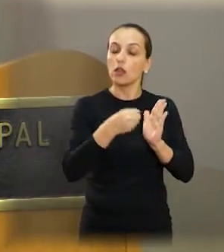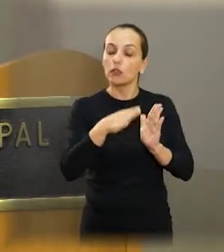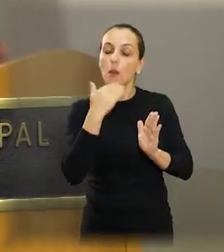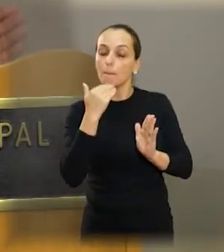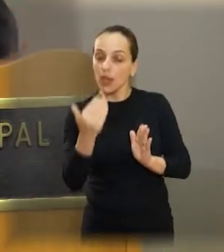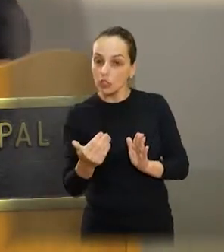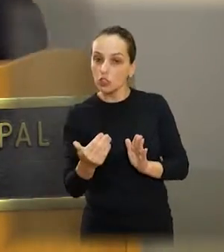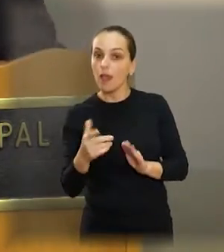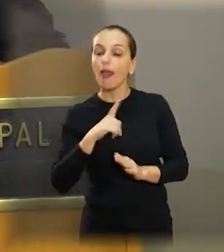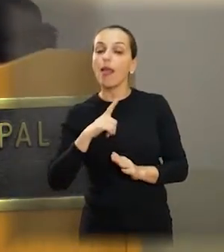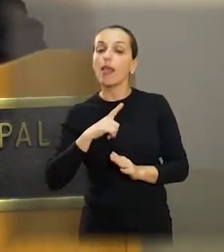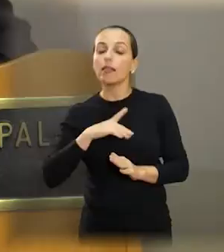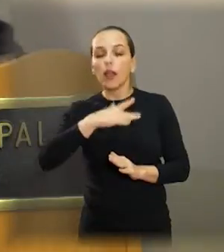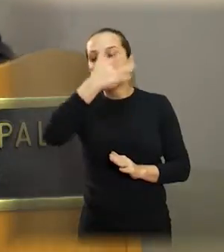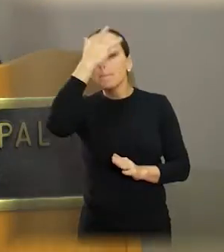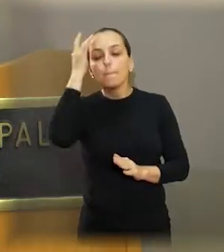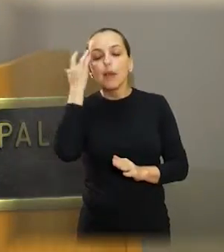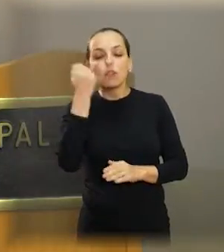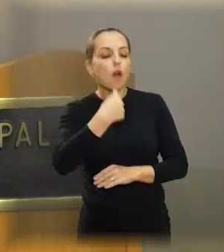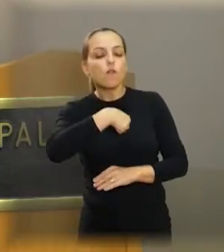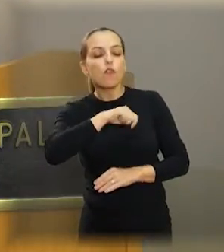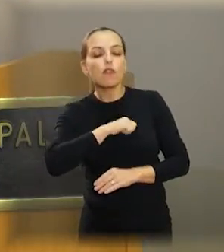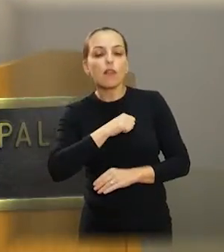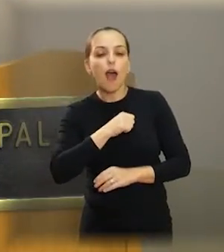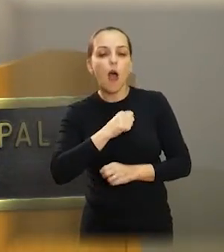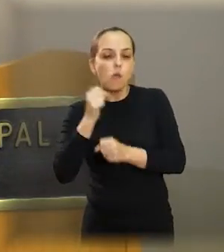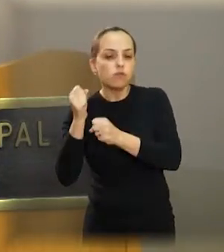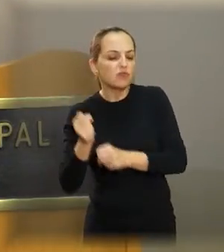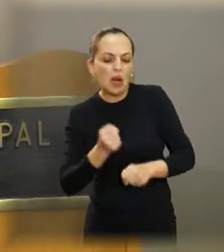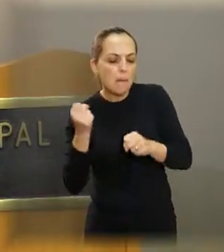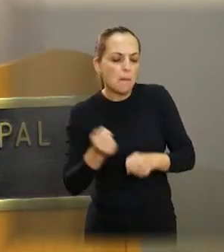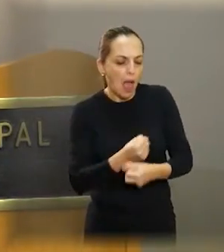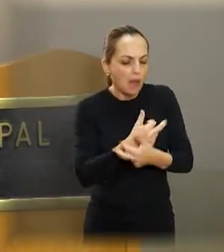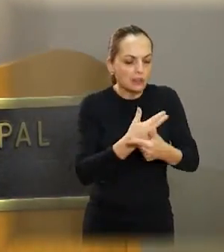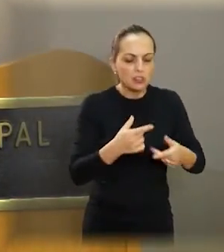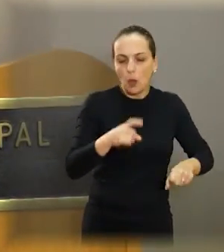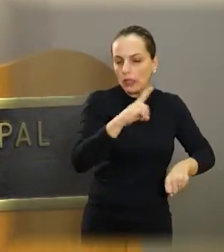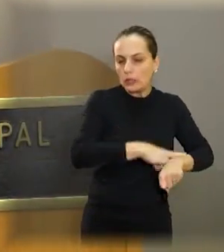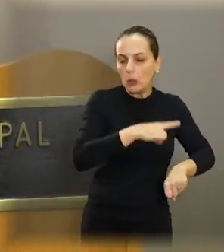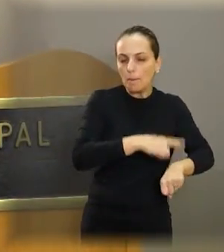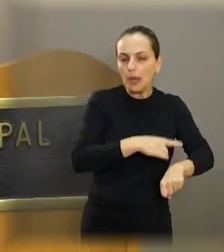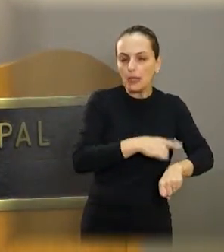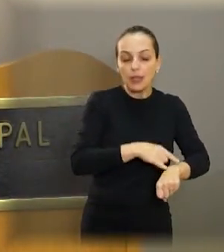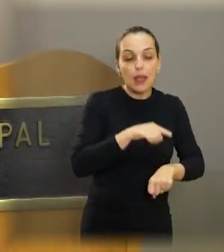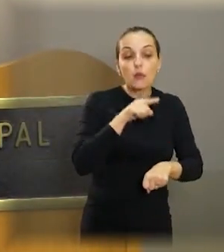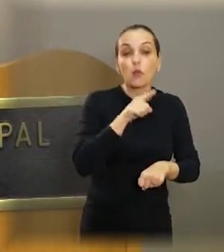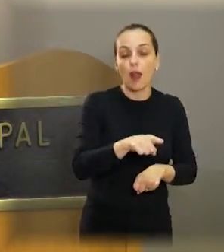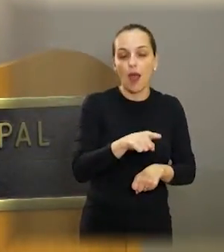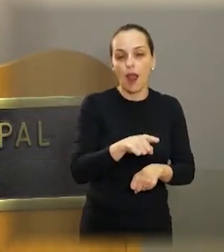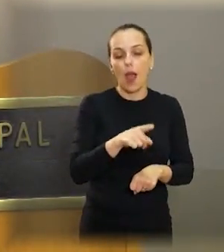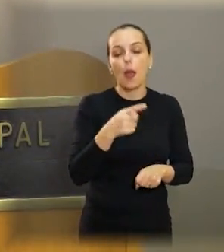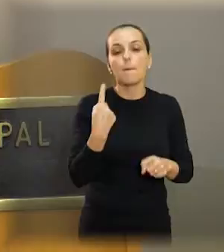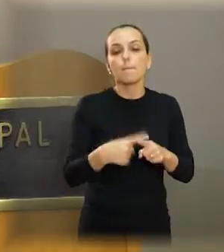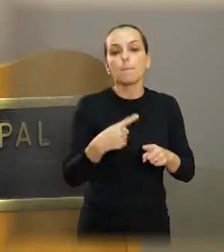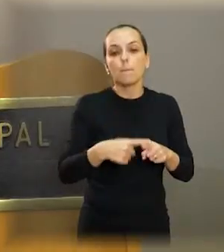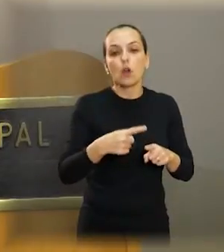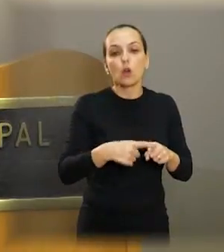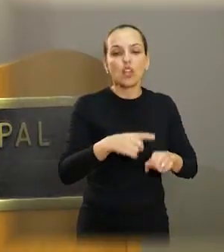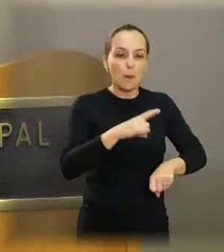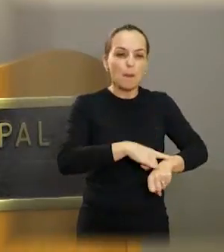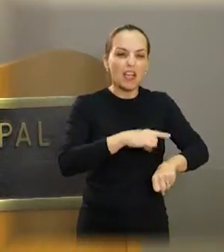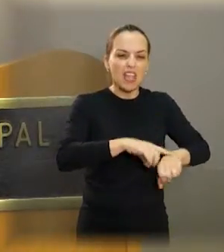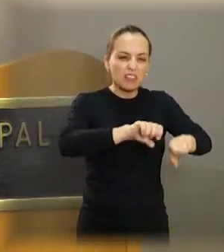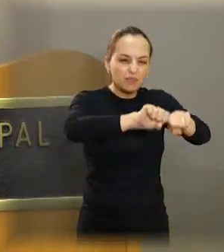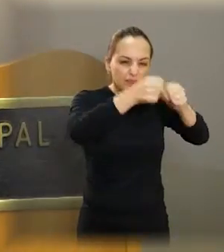dois fascineiros ali. Por quê? Porque estava identificando ali aquele banheiro. E ali foi gastado mais de 160 mil reais na